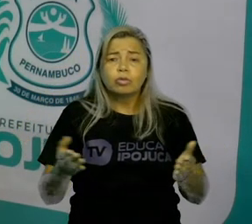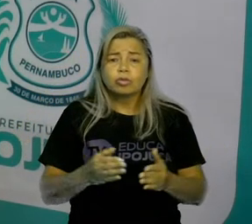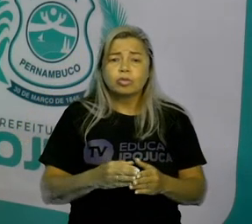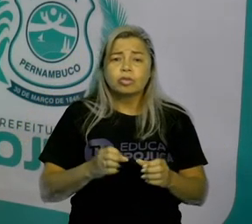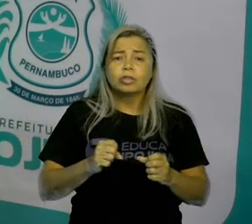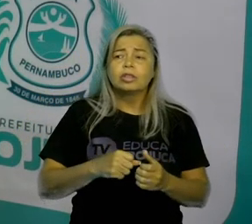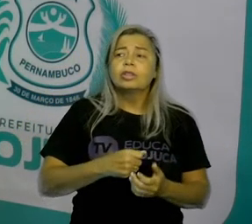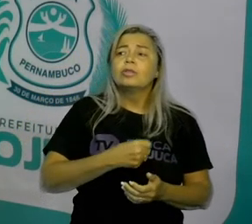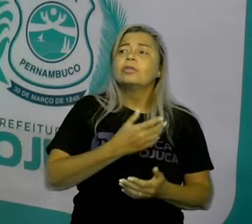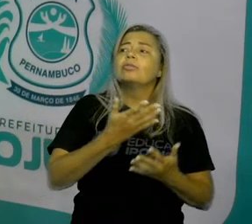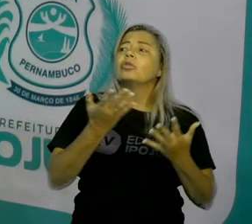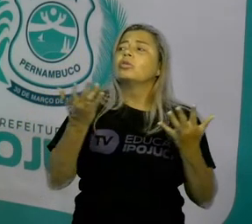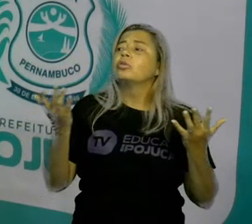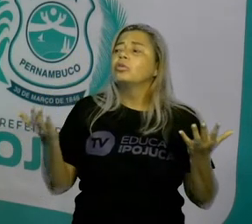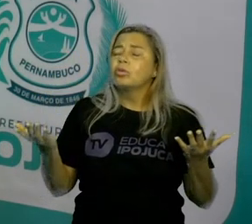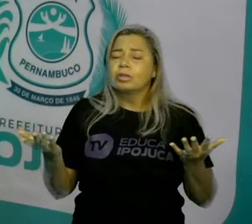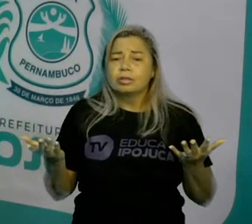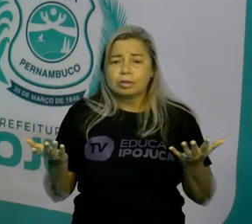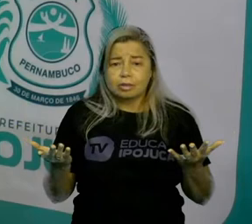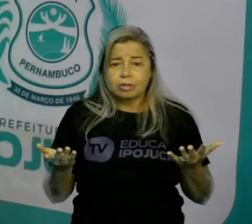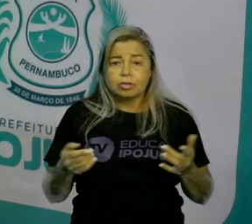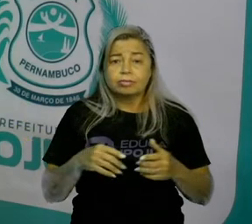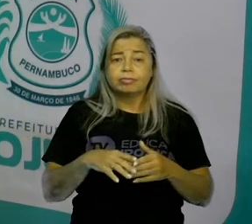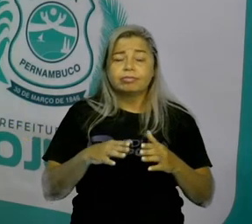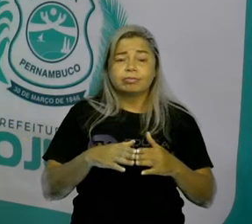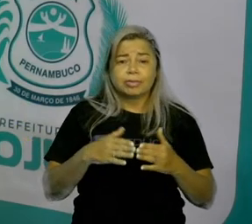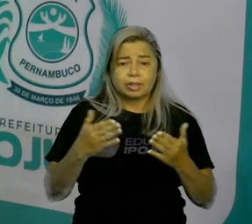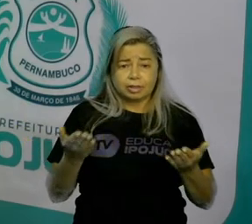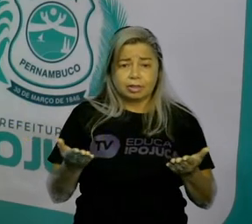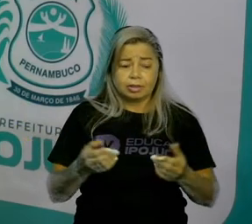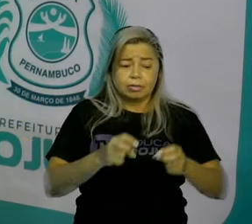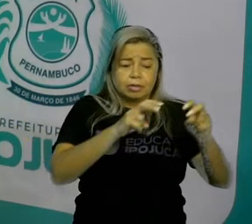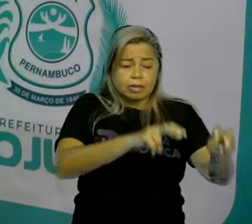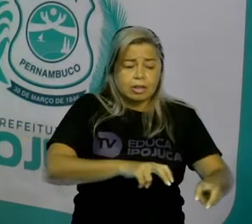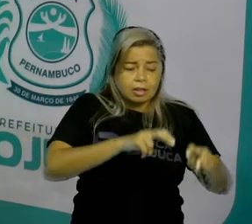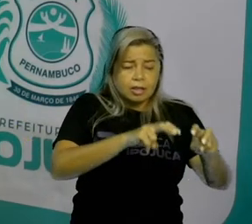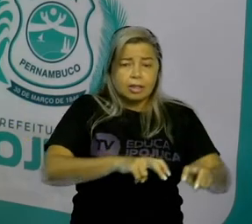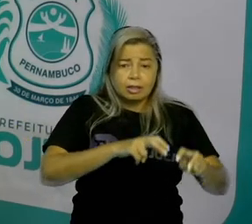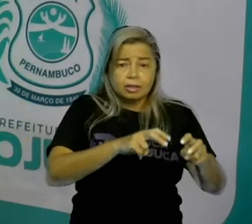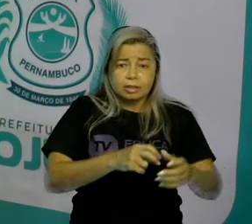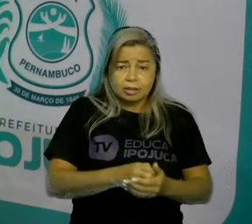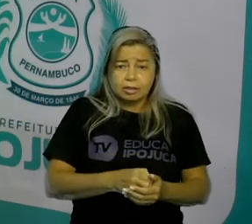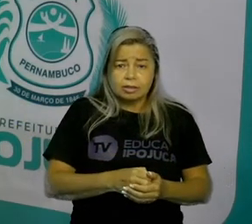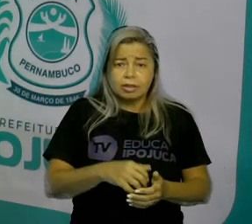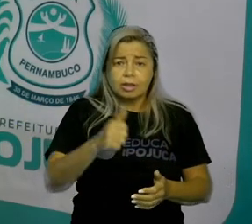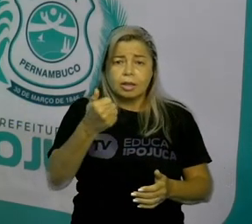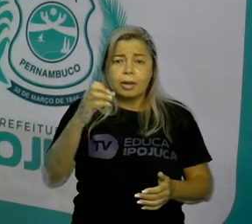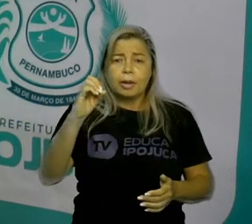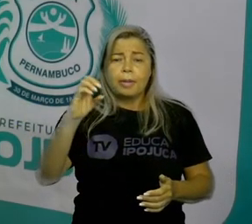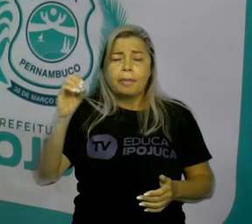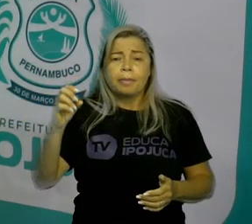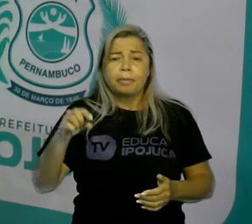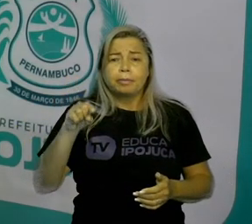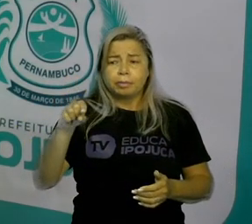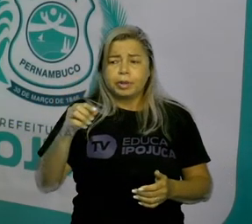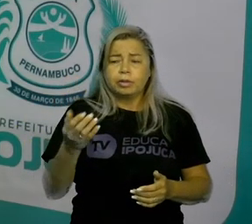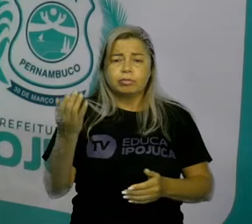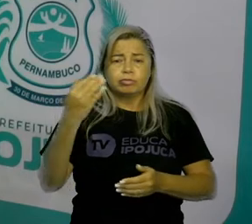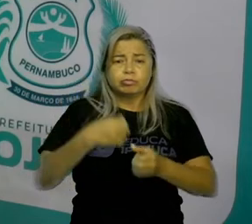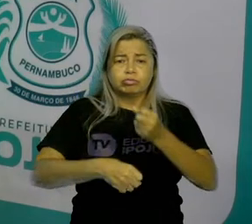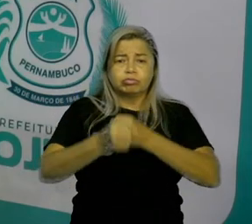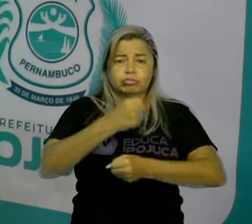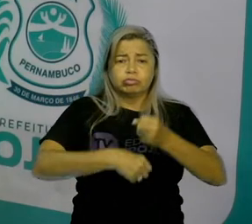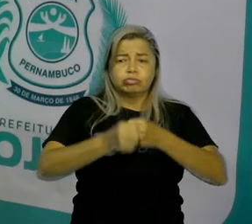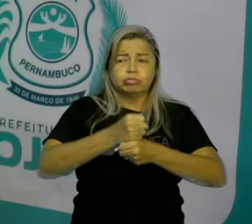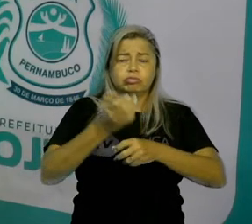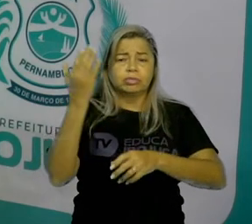de 12 mil anos ou se é atual? A prática agrícola é de mil anos atrás, de dois mil anos atrás ou